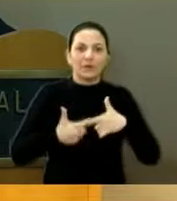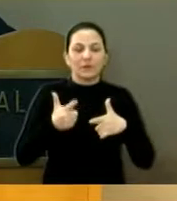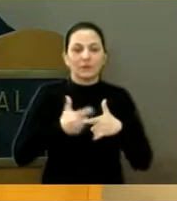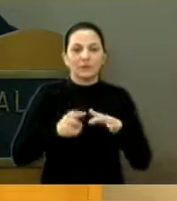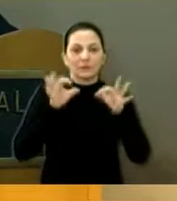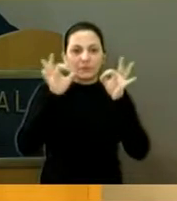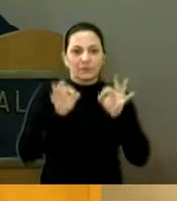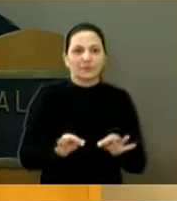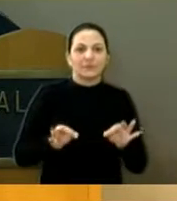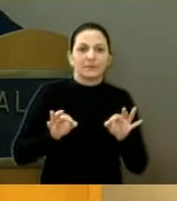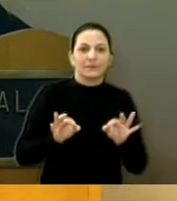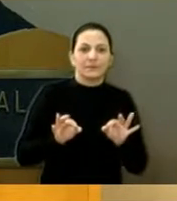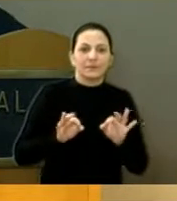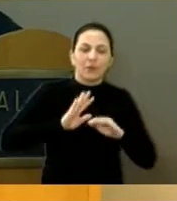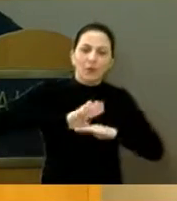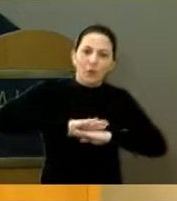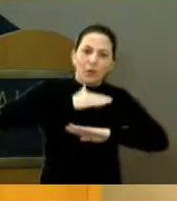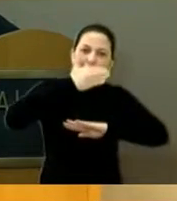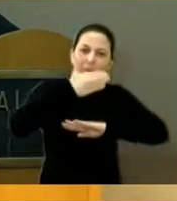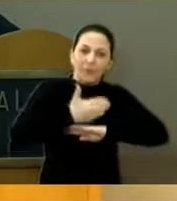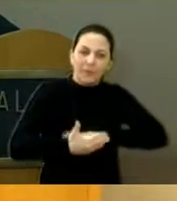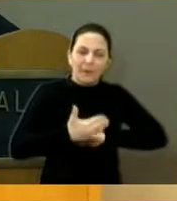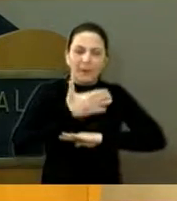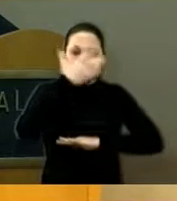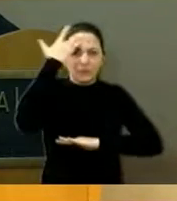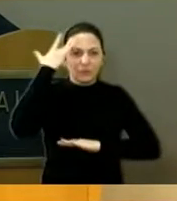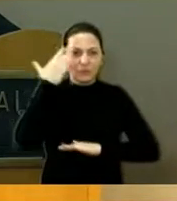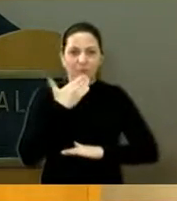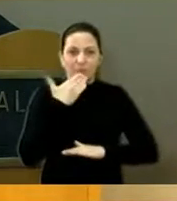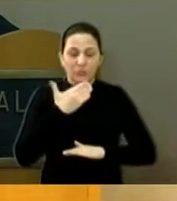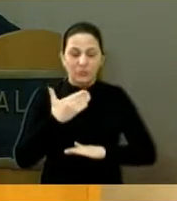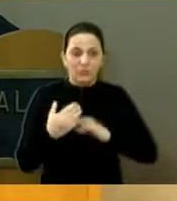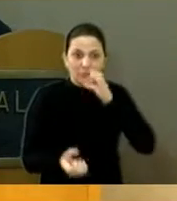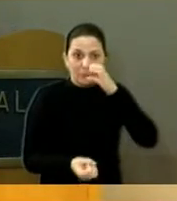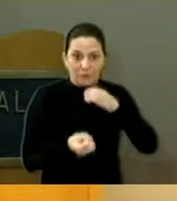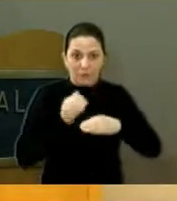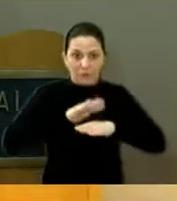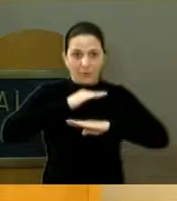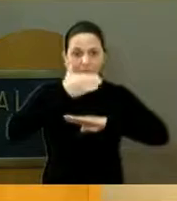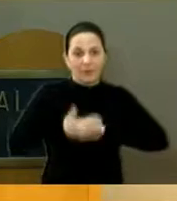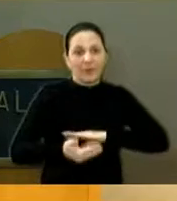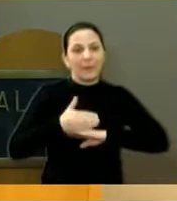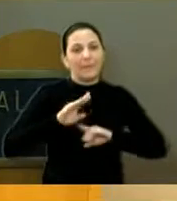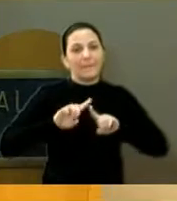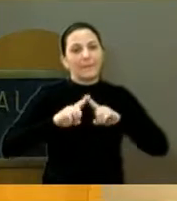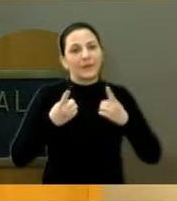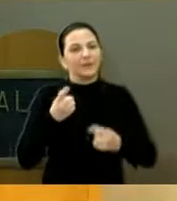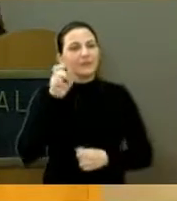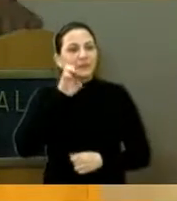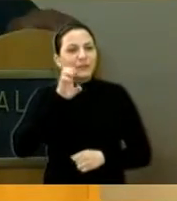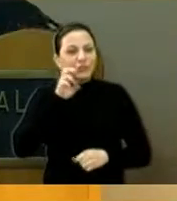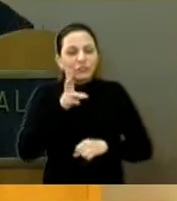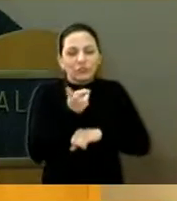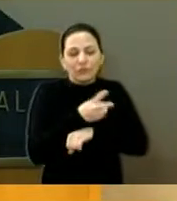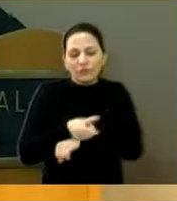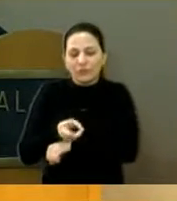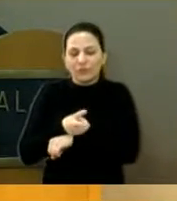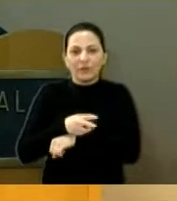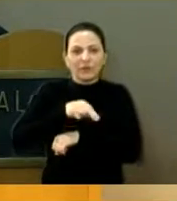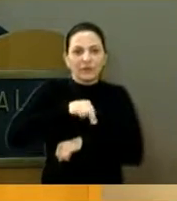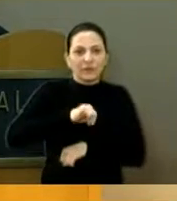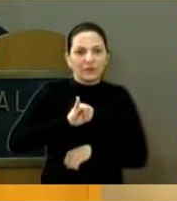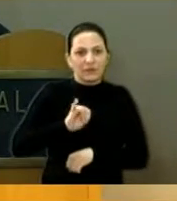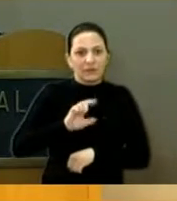viu, professor? Lombada, tem muitas pessoas pedindo lombada, mas, se Deus quiser, o Edinho vai estar verificando já, o Nilson Carneiro,